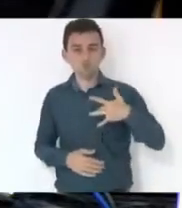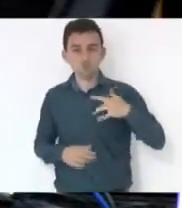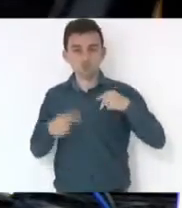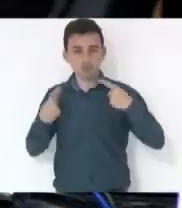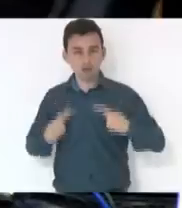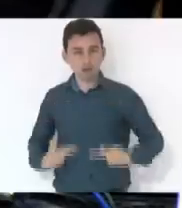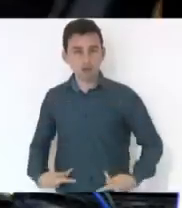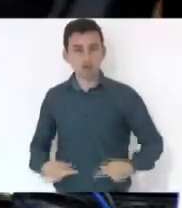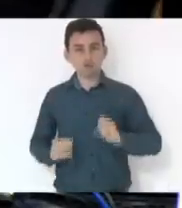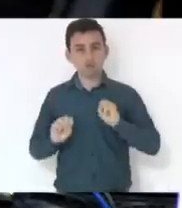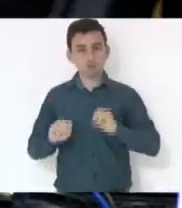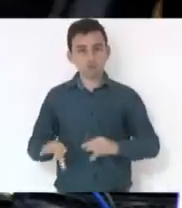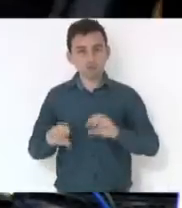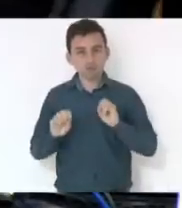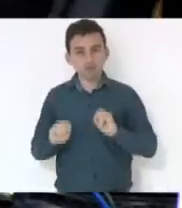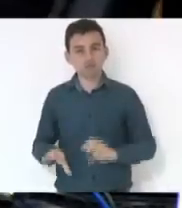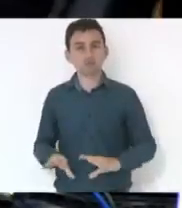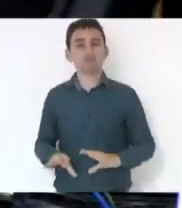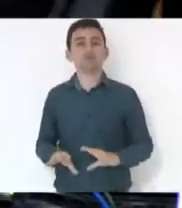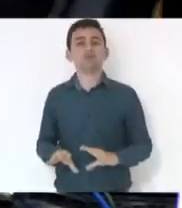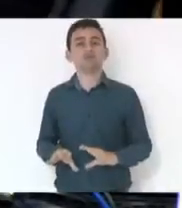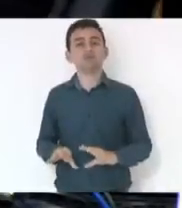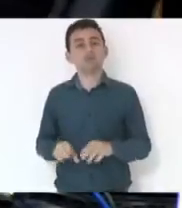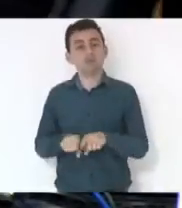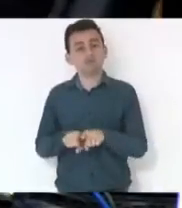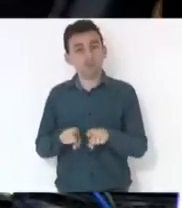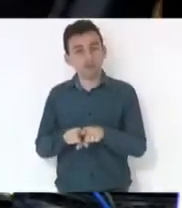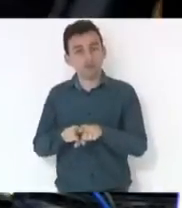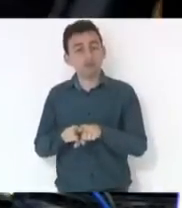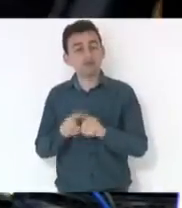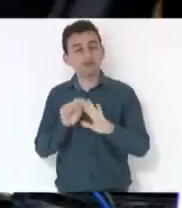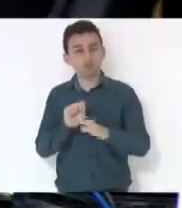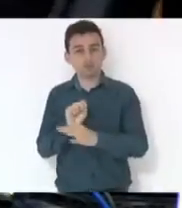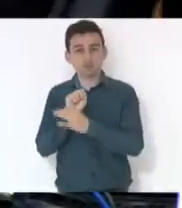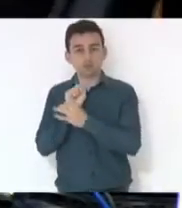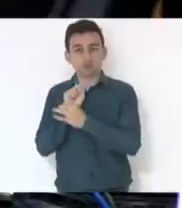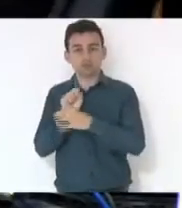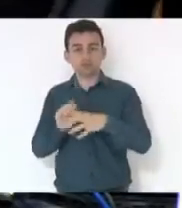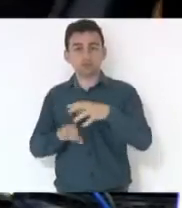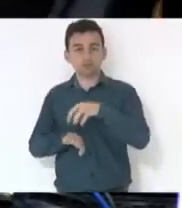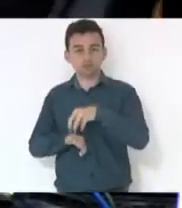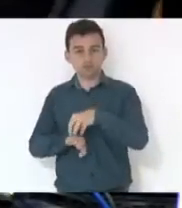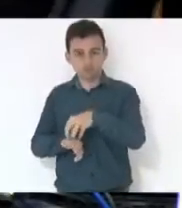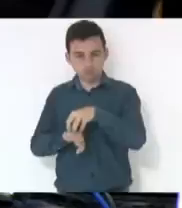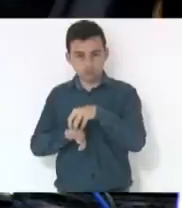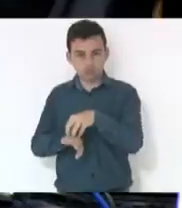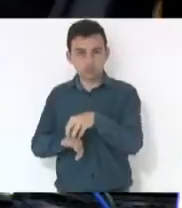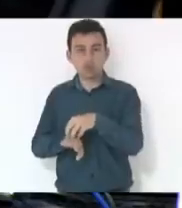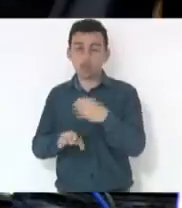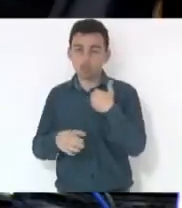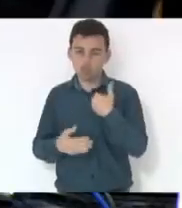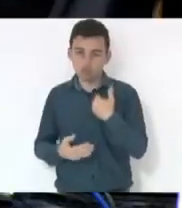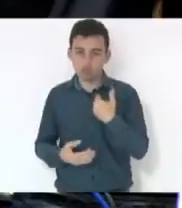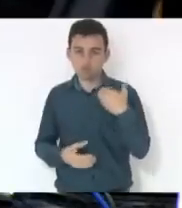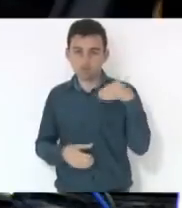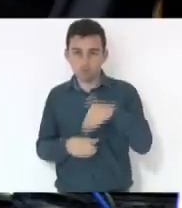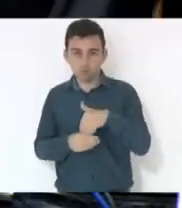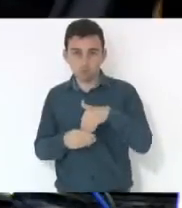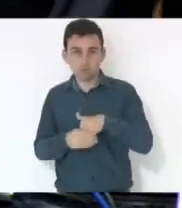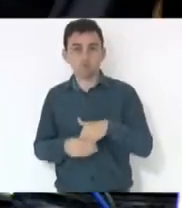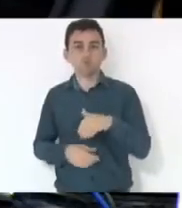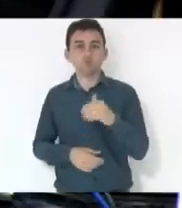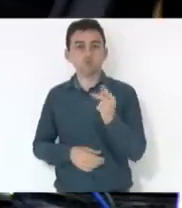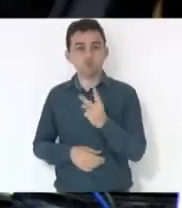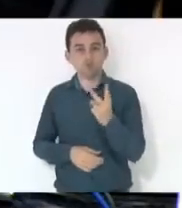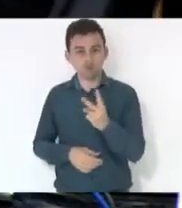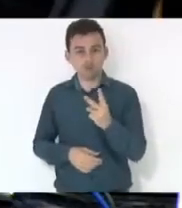educação, como também à própria questão da segurança no transporte. Então, eu também voto pelo dois, pela